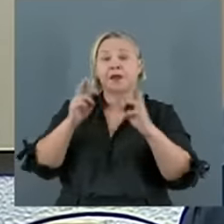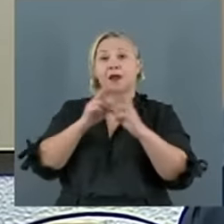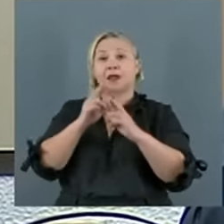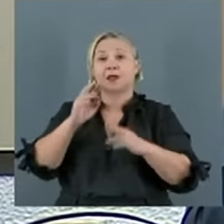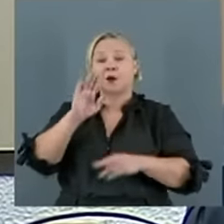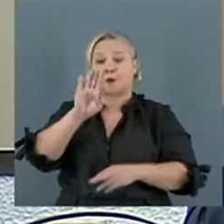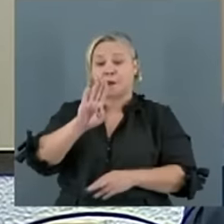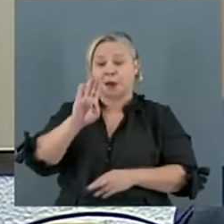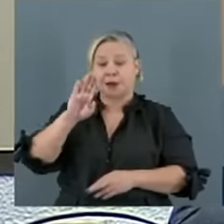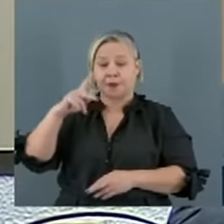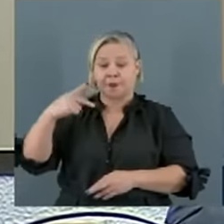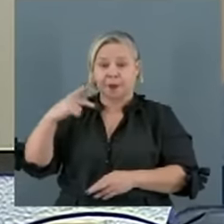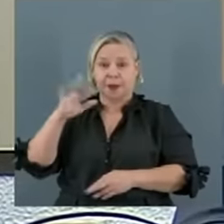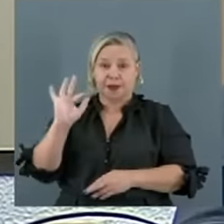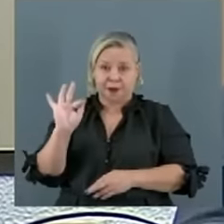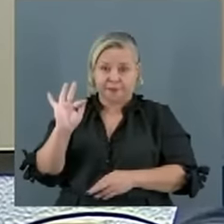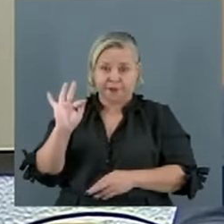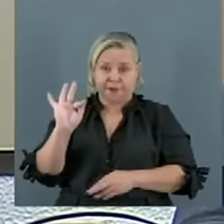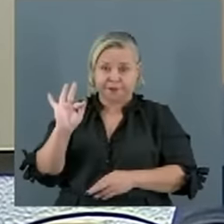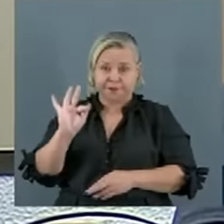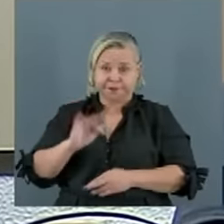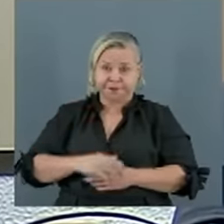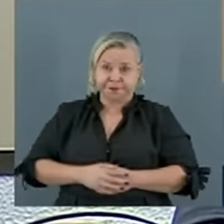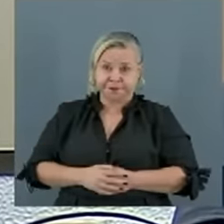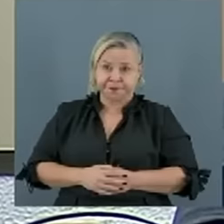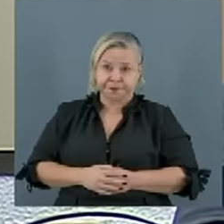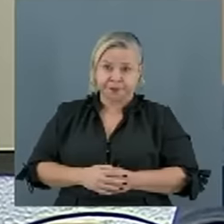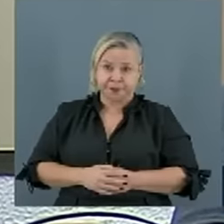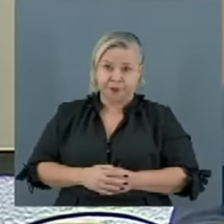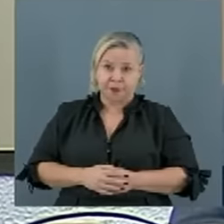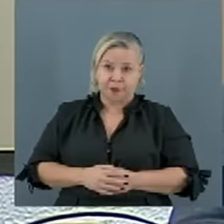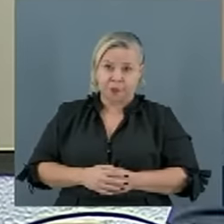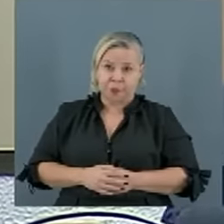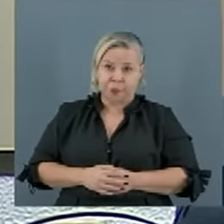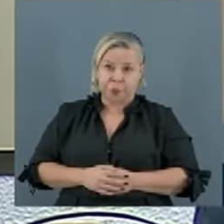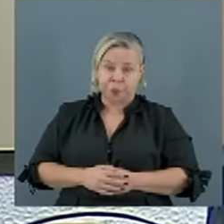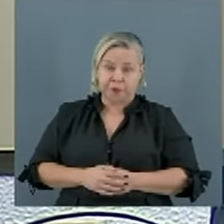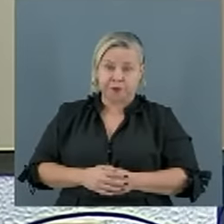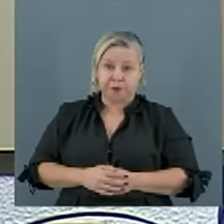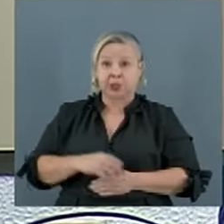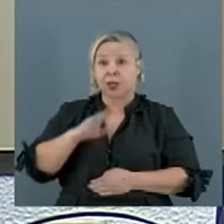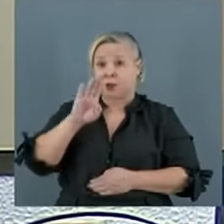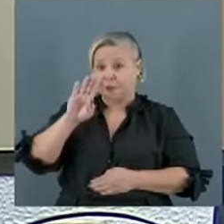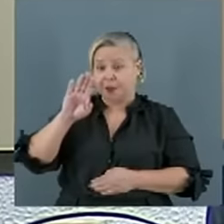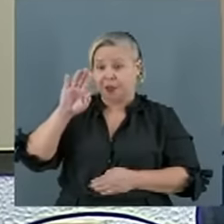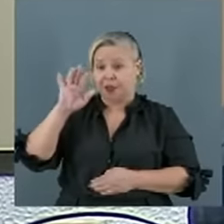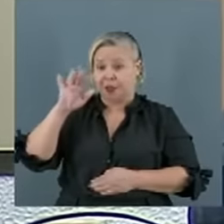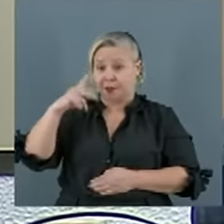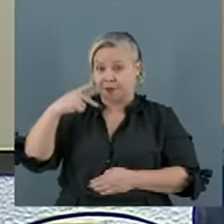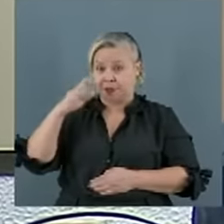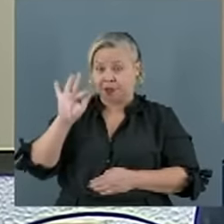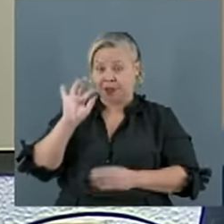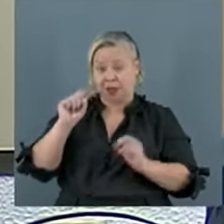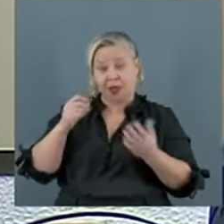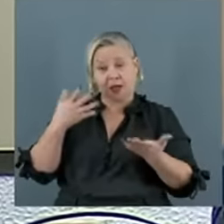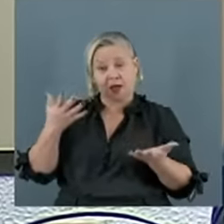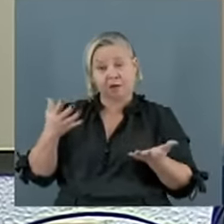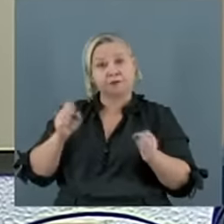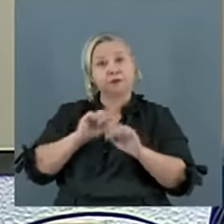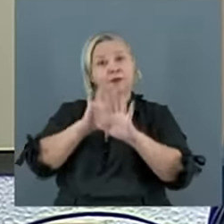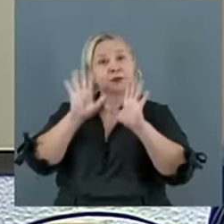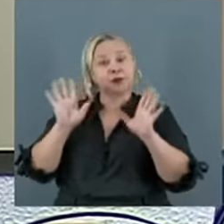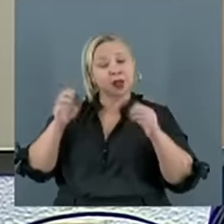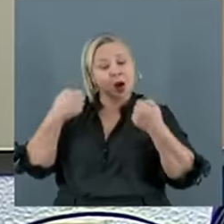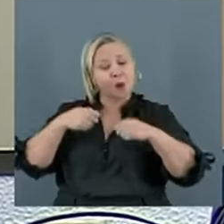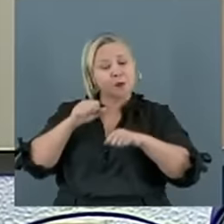DPF, senador, é claro que é